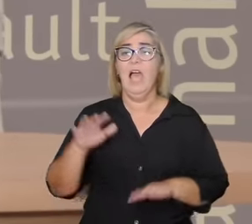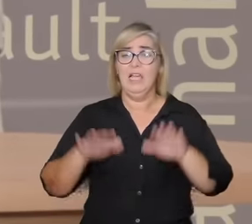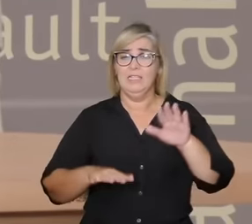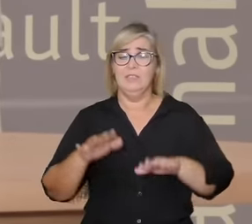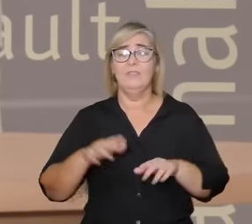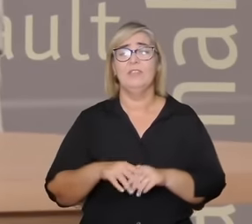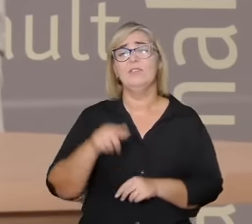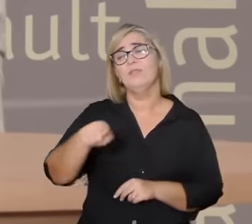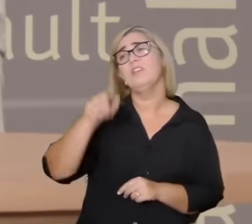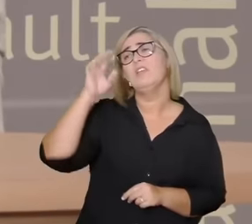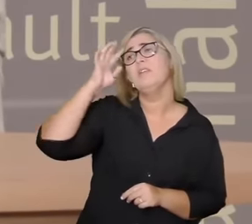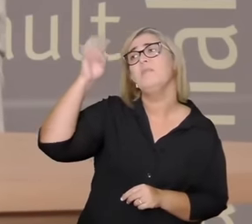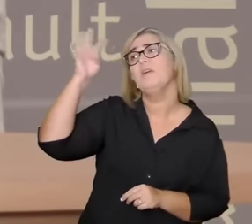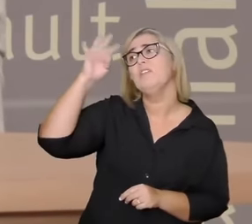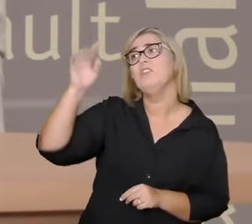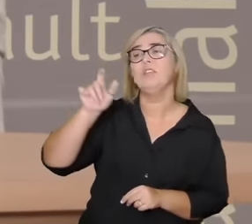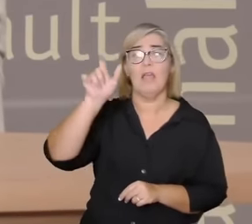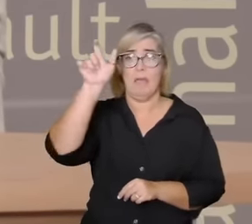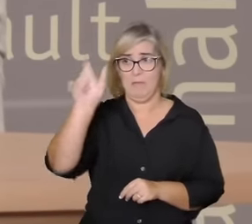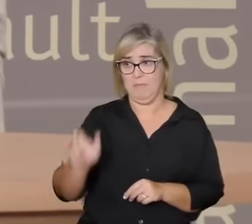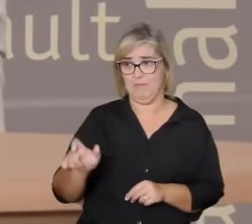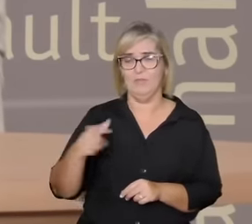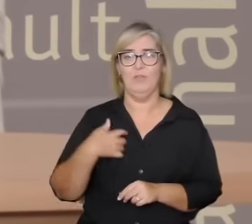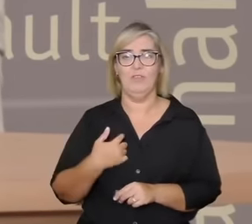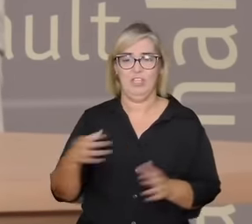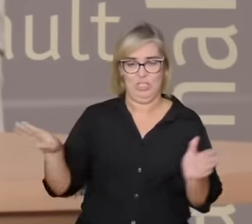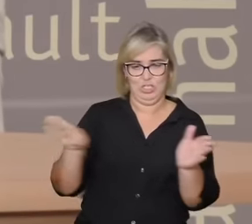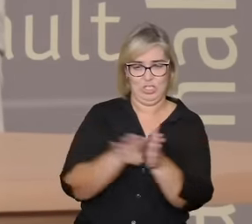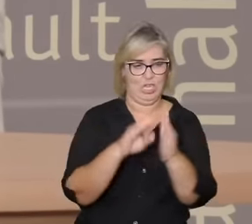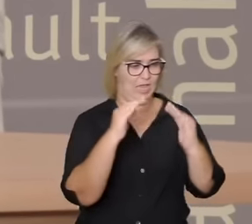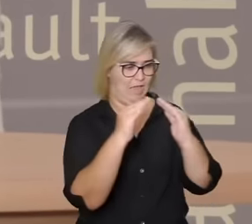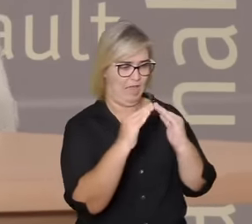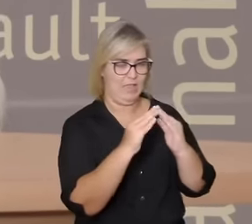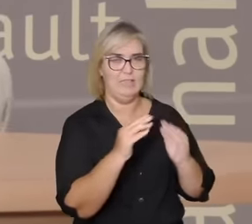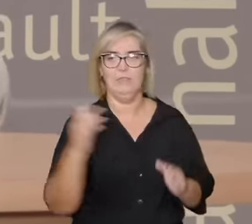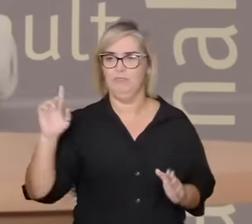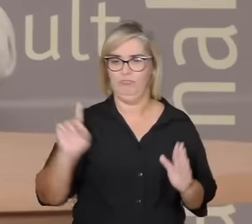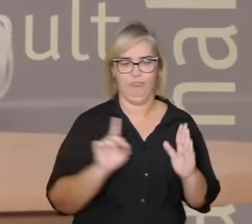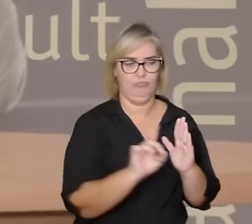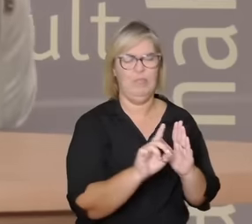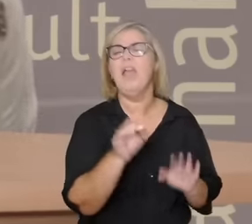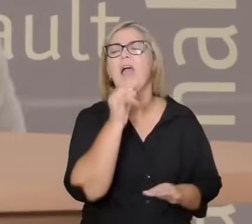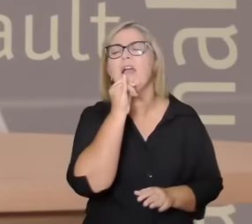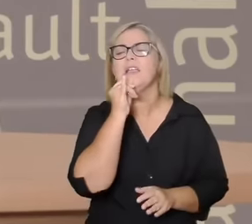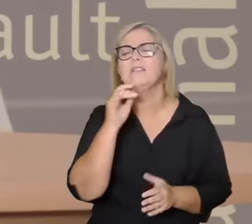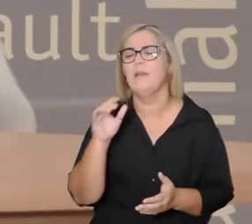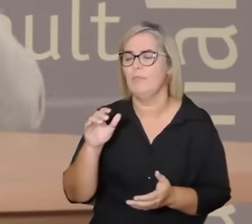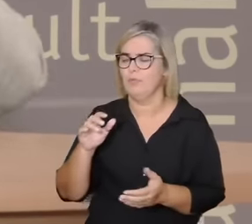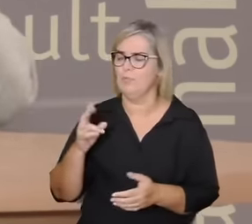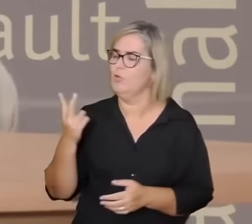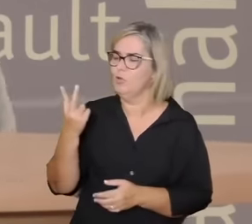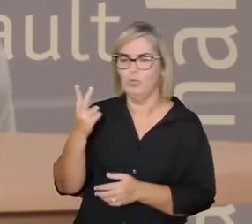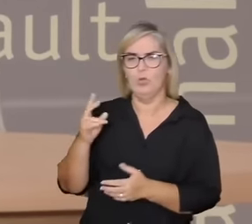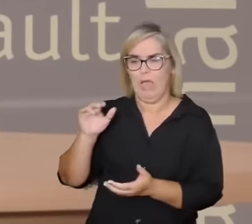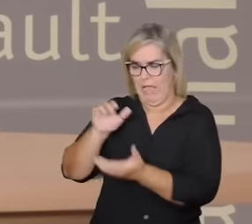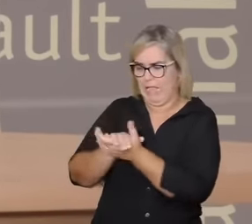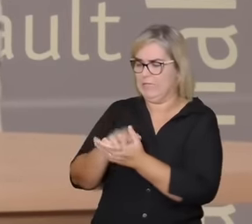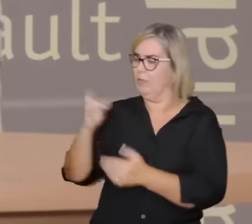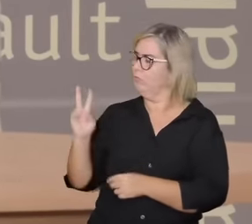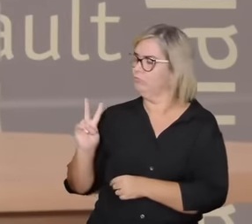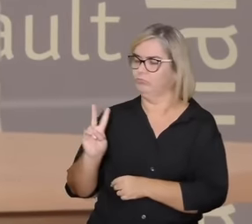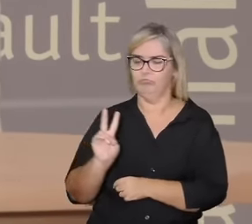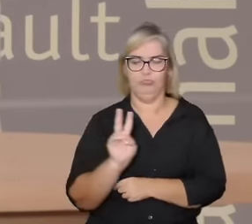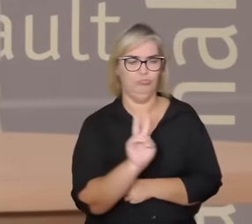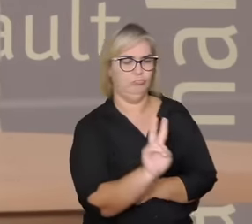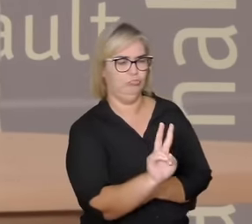imagina que uma pessoa chega em casa e um casal um casal heteroafetivo um casal heteroafetivo